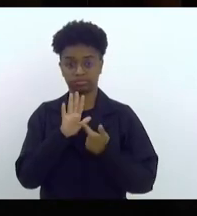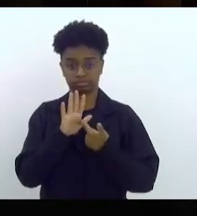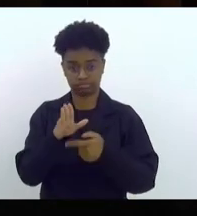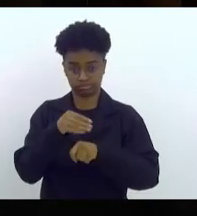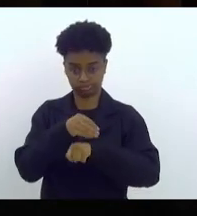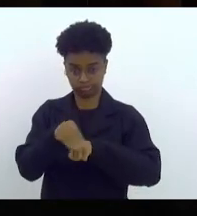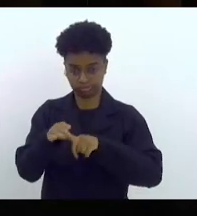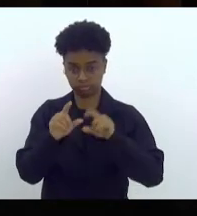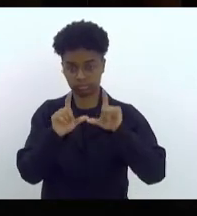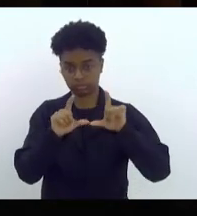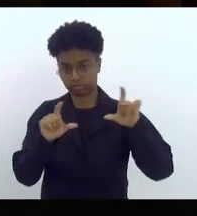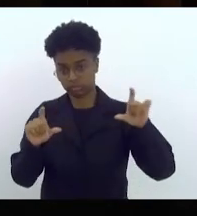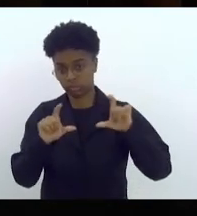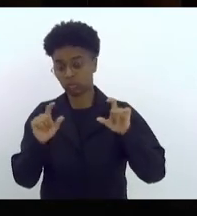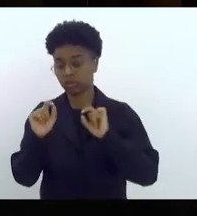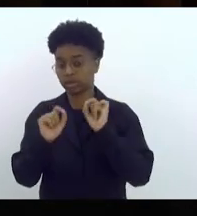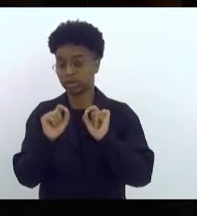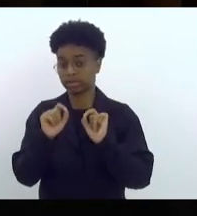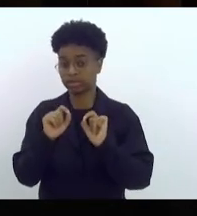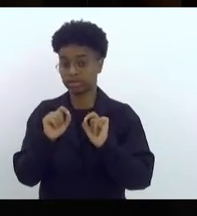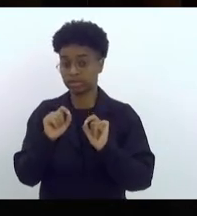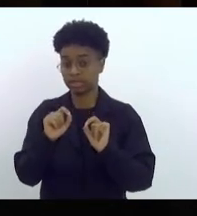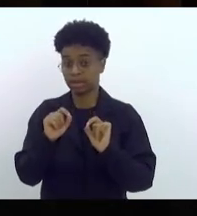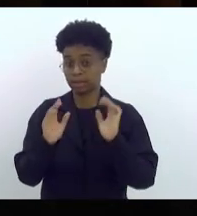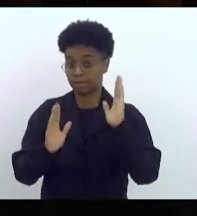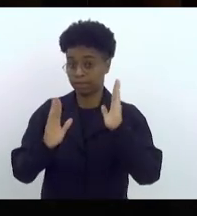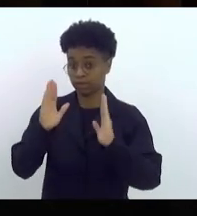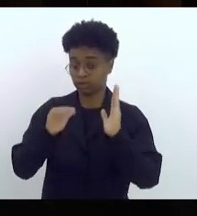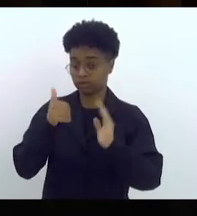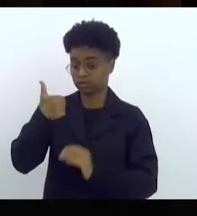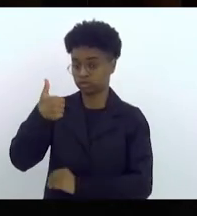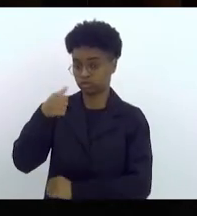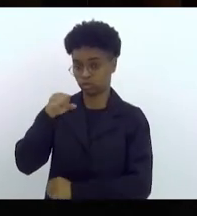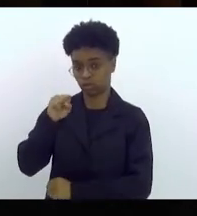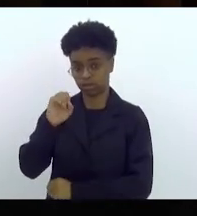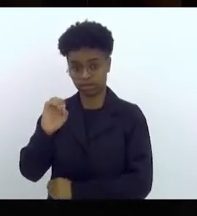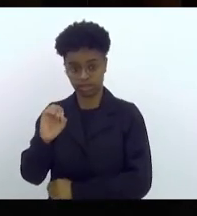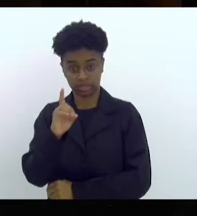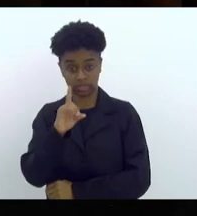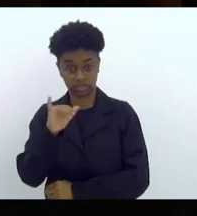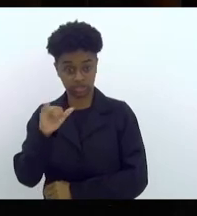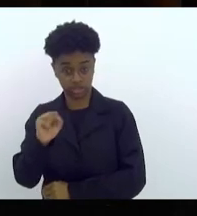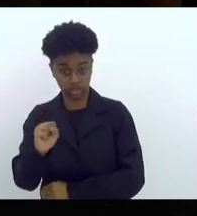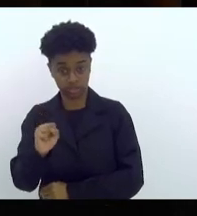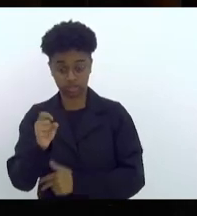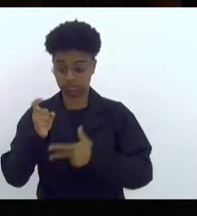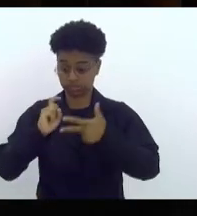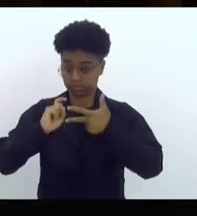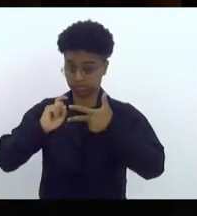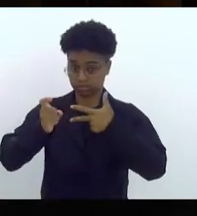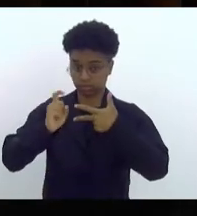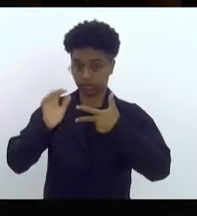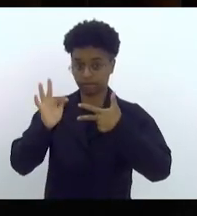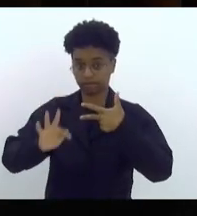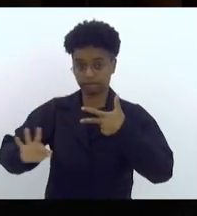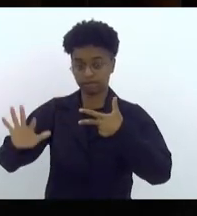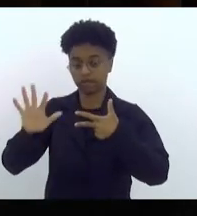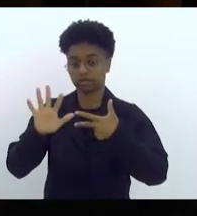diz que em 180 dias o Poder Executivo Federal